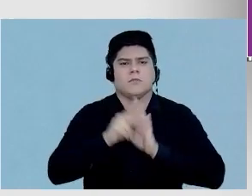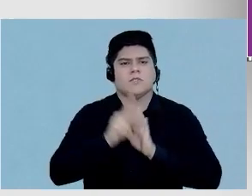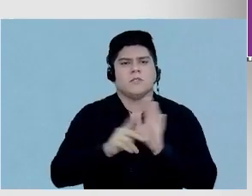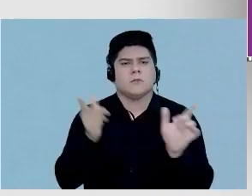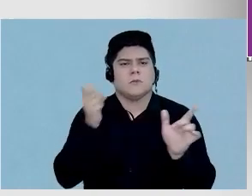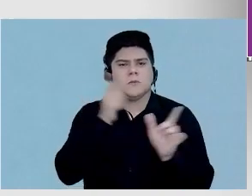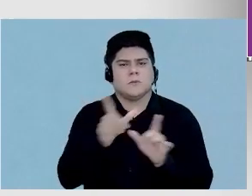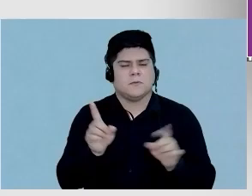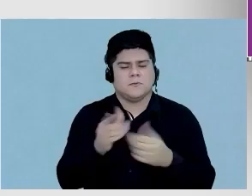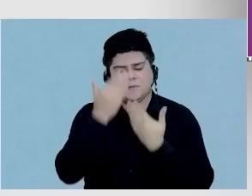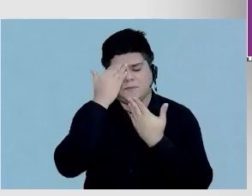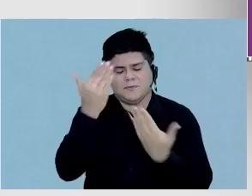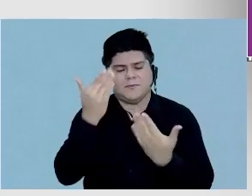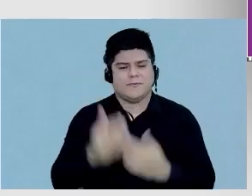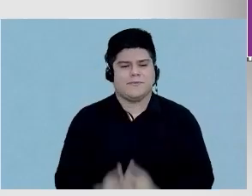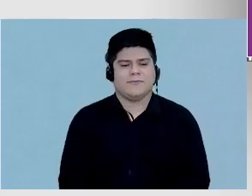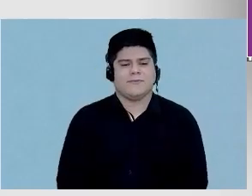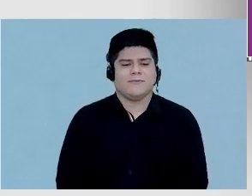Muito obrigado.